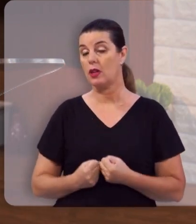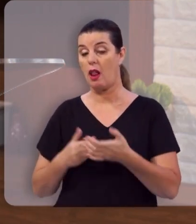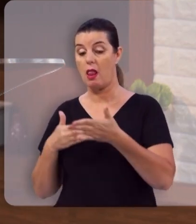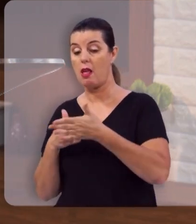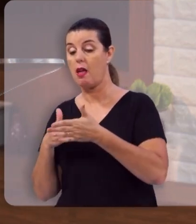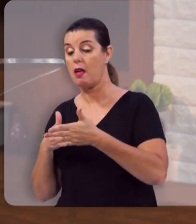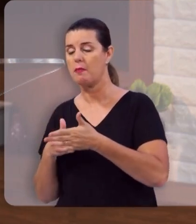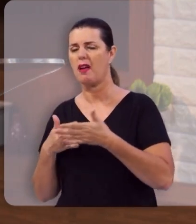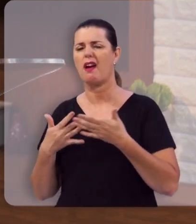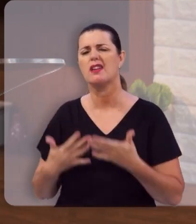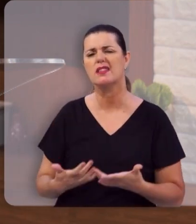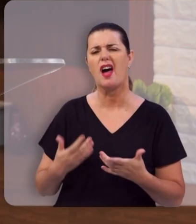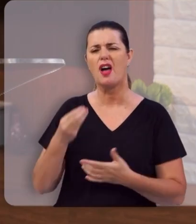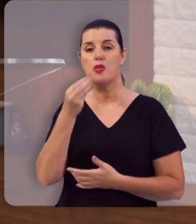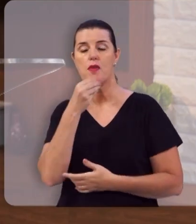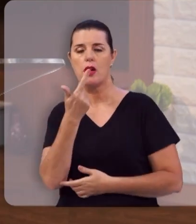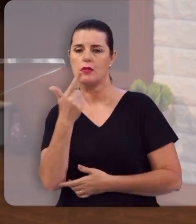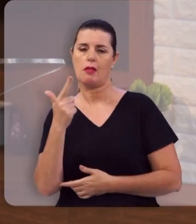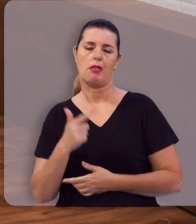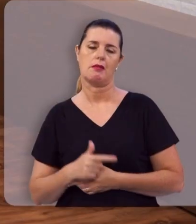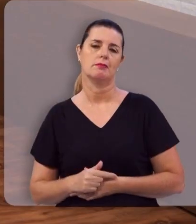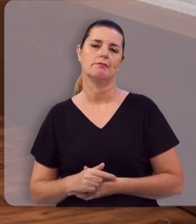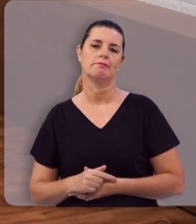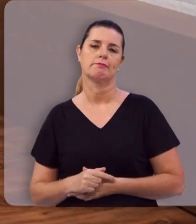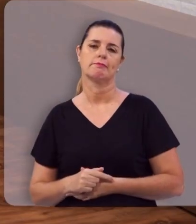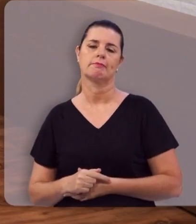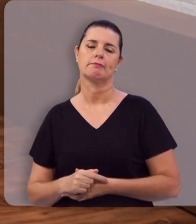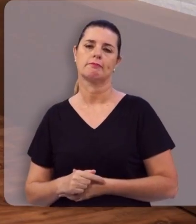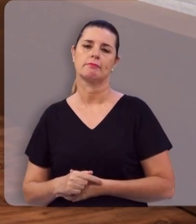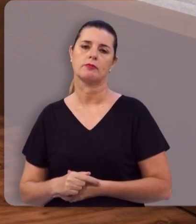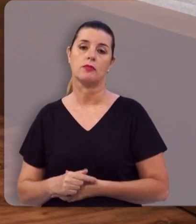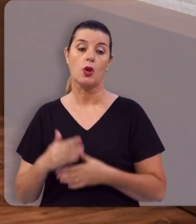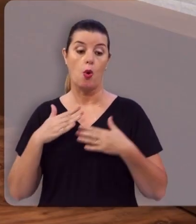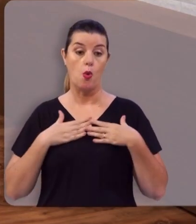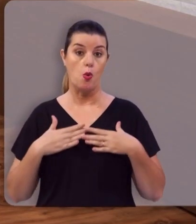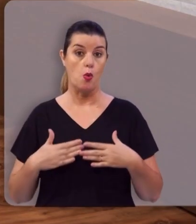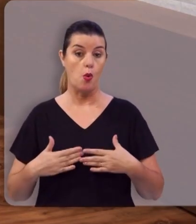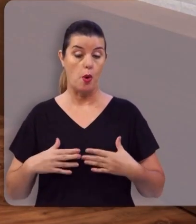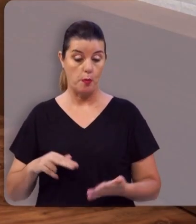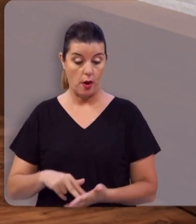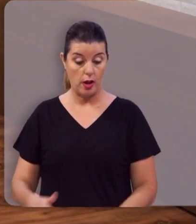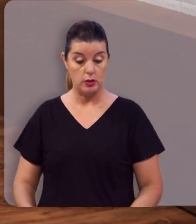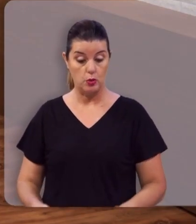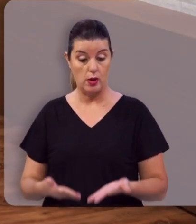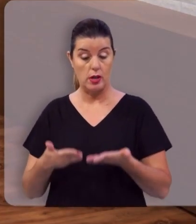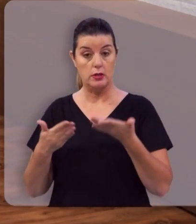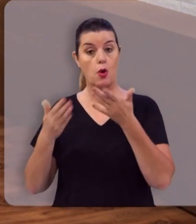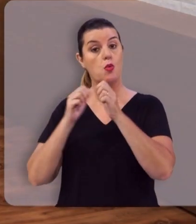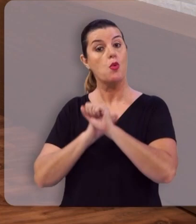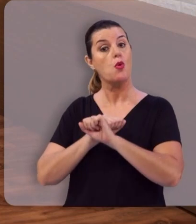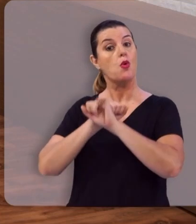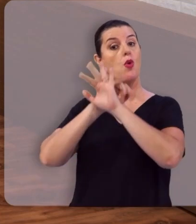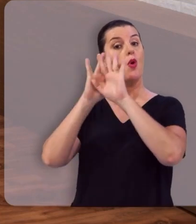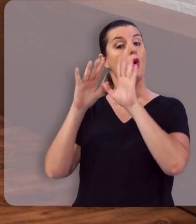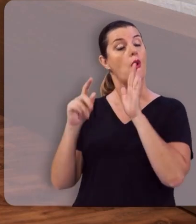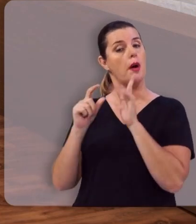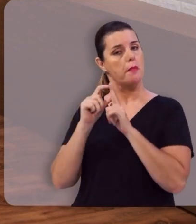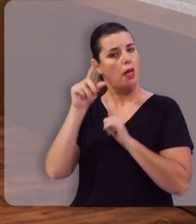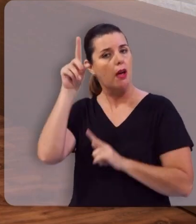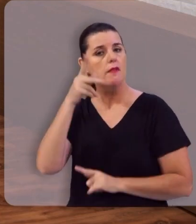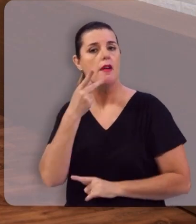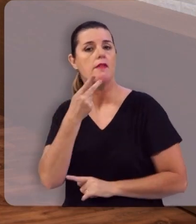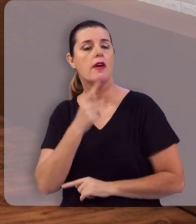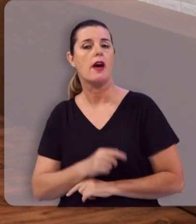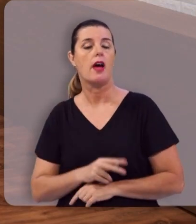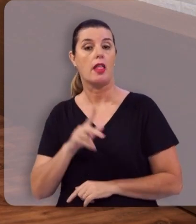limitações do cansaço e da fraqueza. O corpo da ressurreição vai ser um corpo glorioso, diz a escritura.